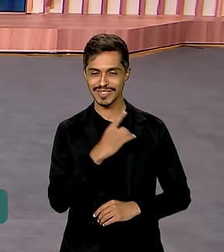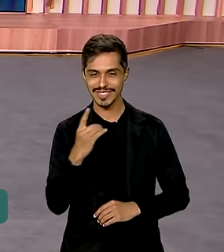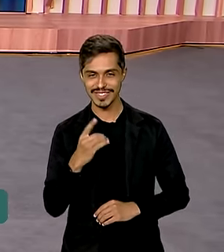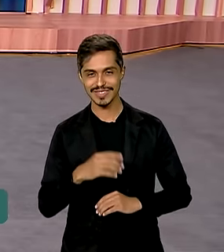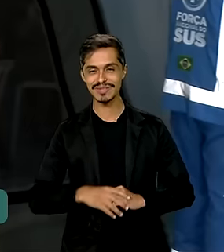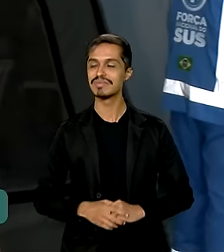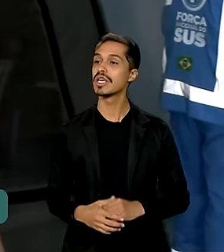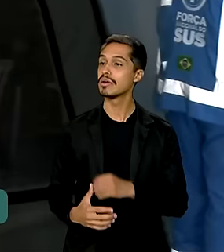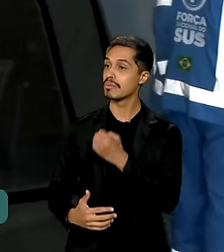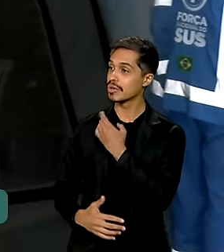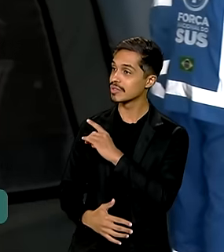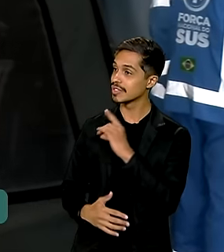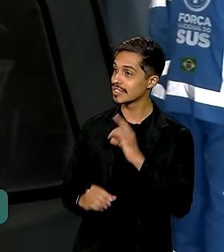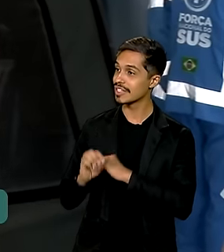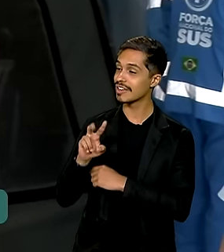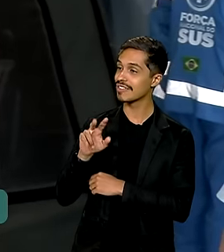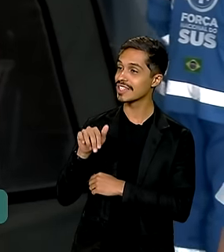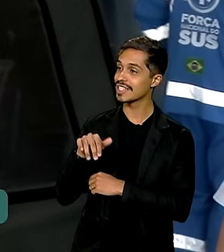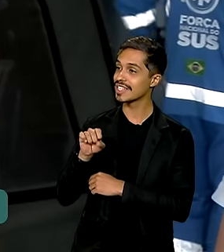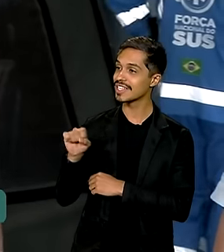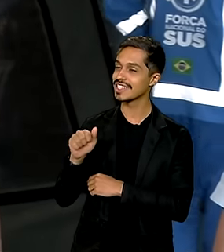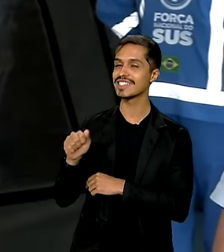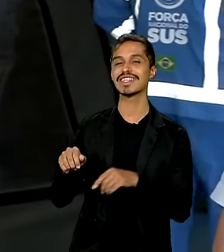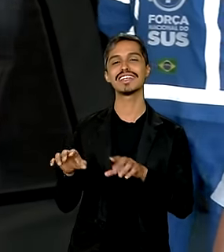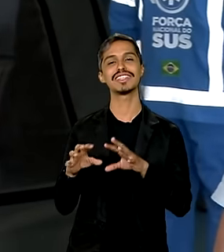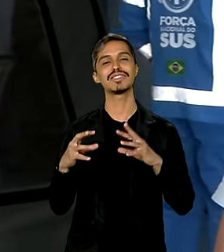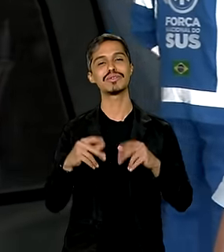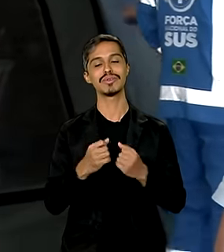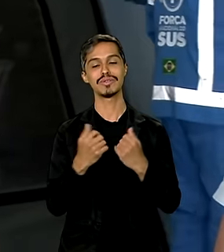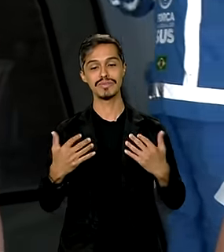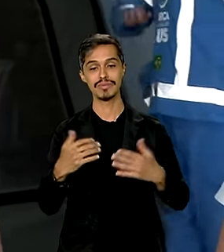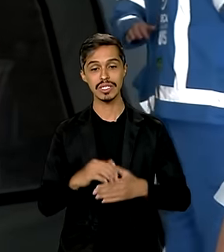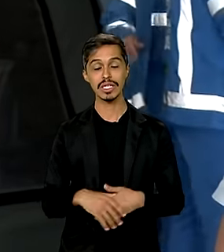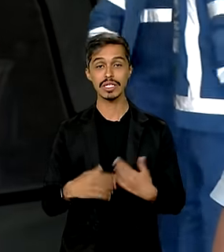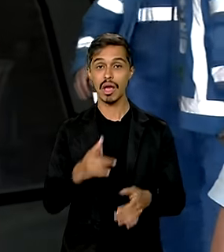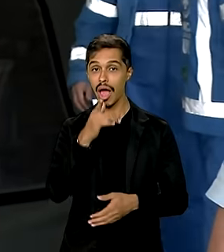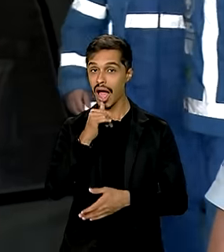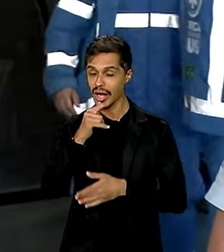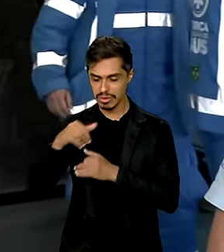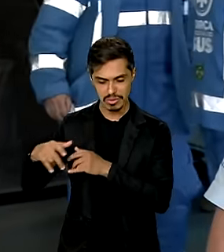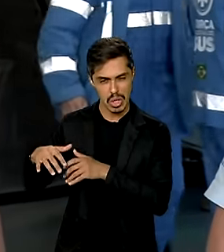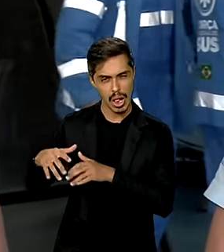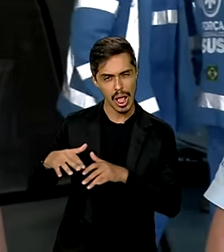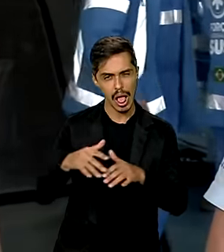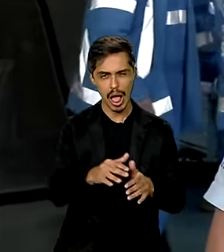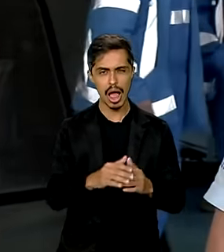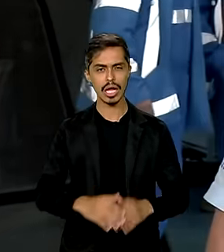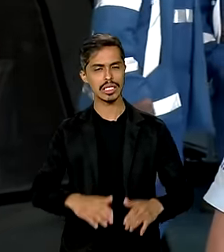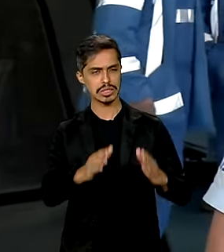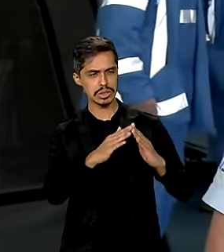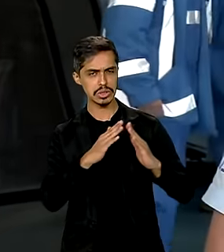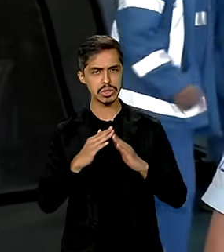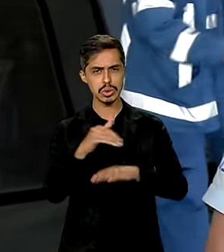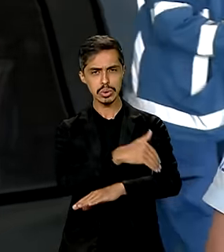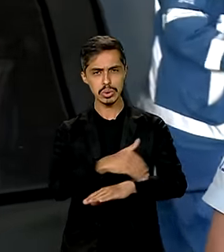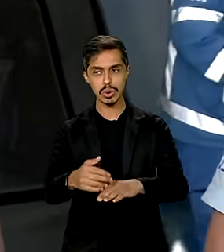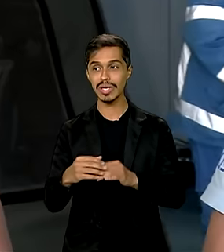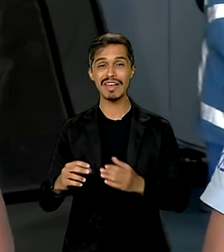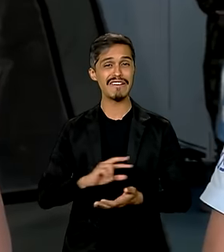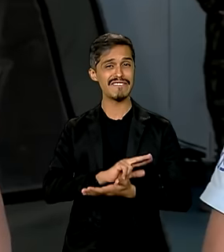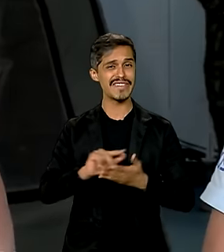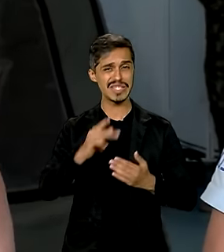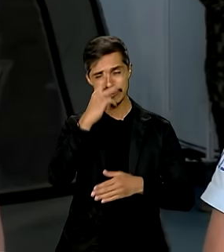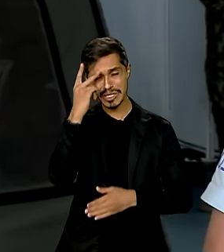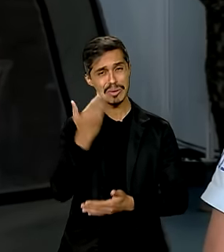Bom dia, Vanessa. Bom dia a você que nos assiste. O Lago Guaíba invadiu ruas e casas. Muita gente perdeu tudo.